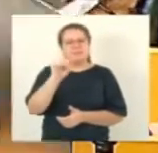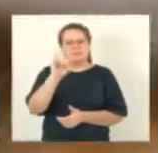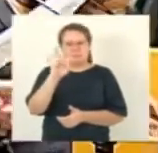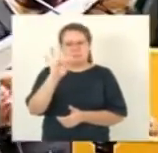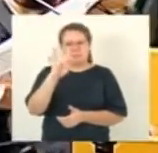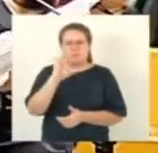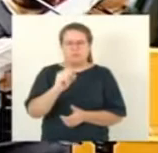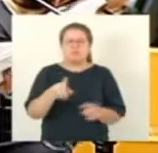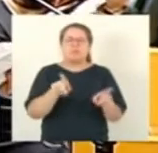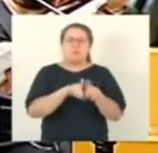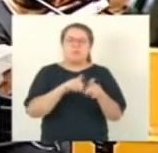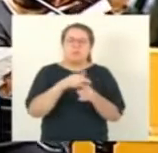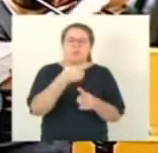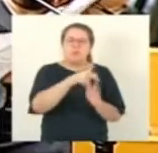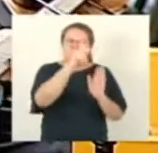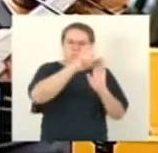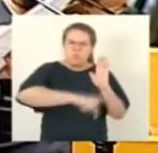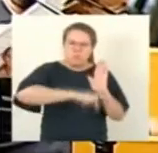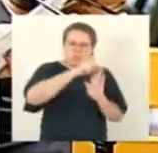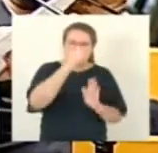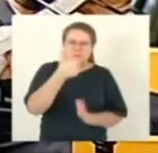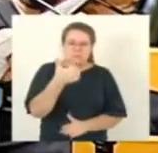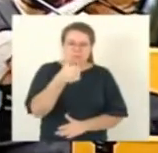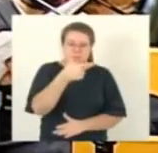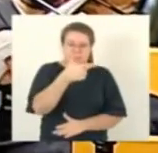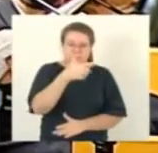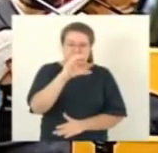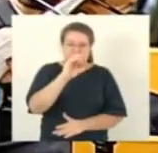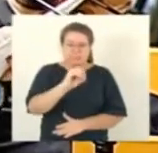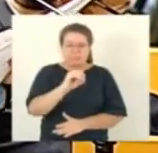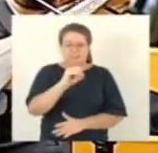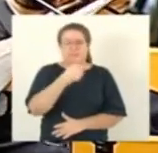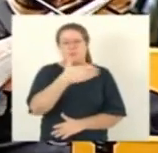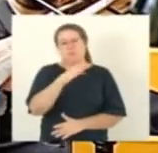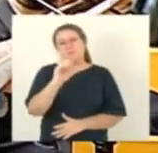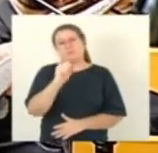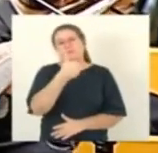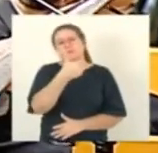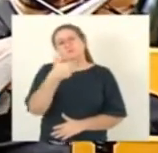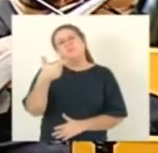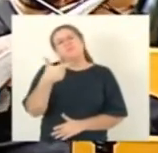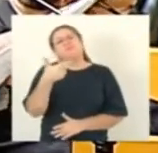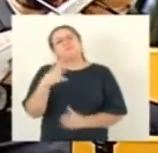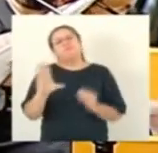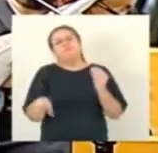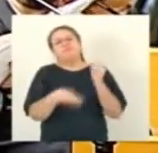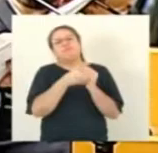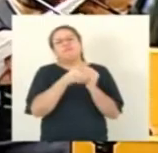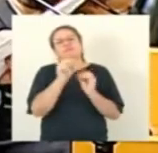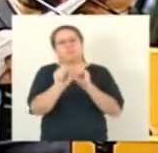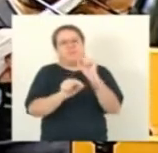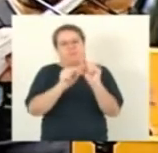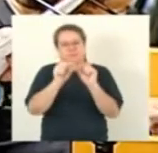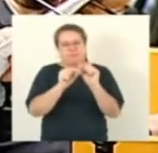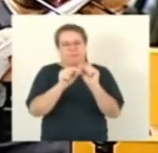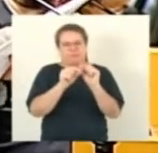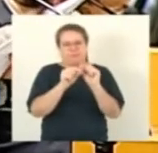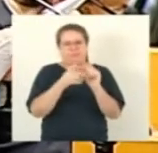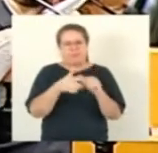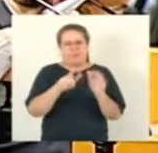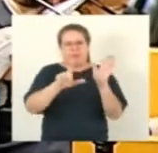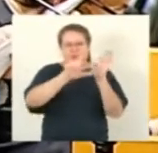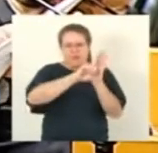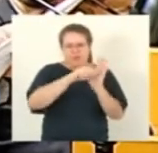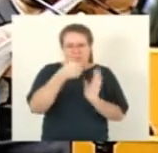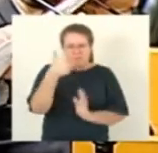Santo. Também um outro projeto que apresentamos é o 170, 2022, que acrescenta ao anexo único da Lei